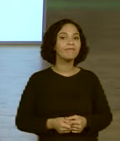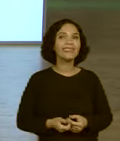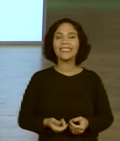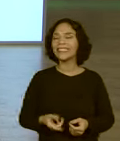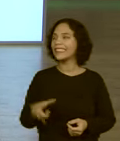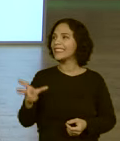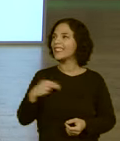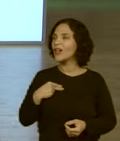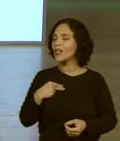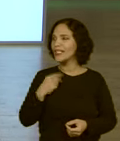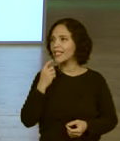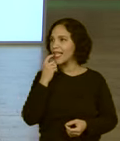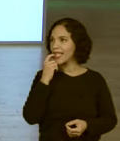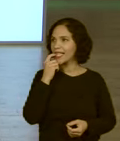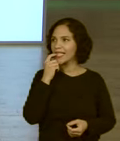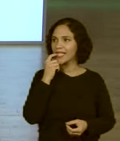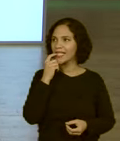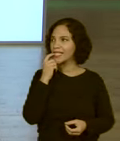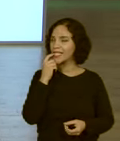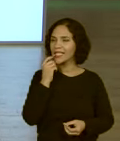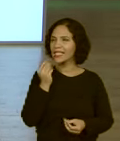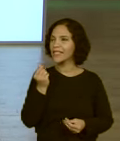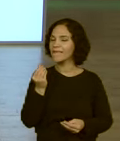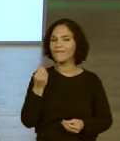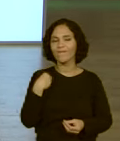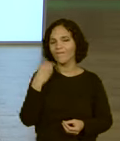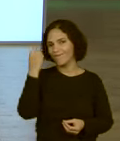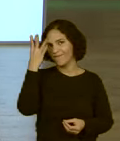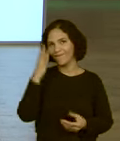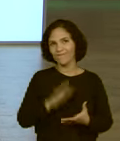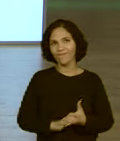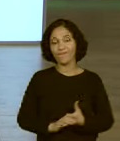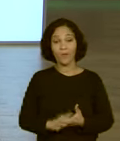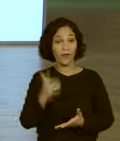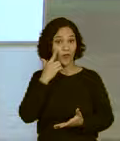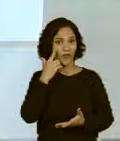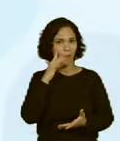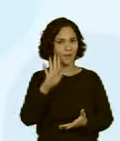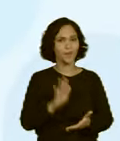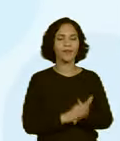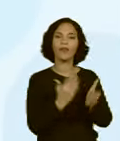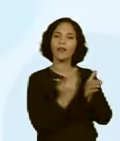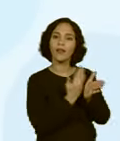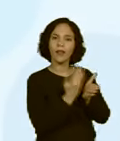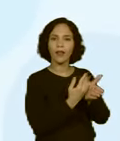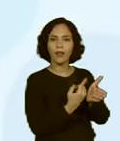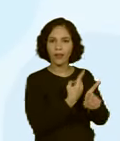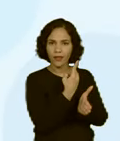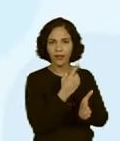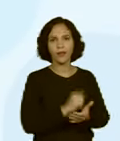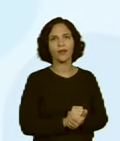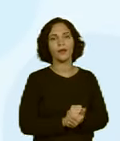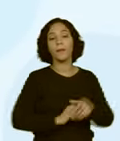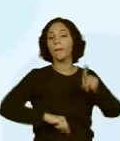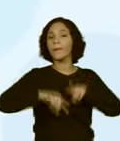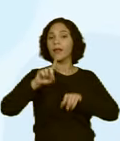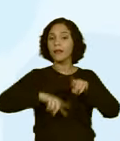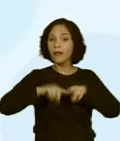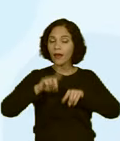Nossa, eu não lembro. Será que tem livro? Eu não lembro se tem livro. Vamos ver. Olha aqui. Caderno, material